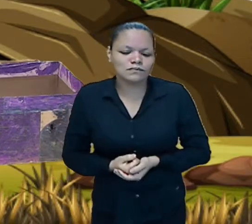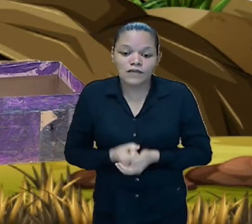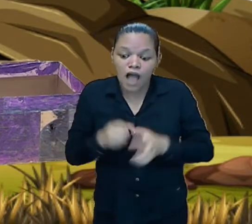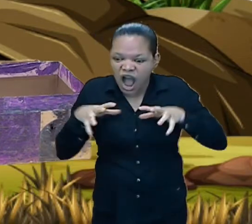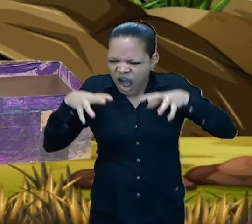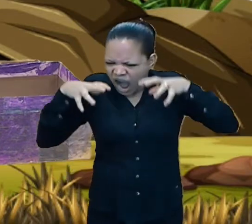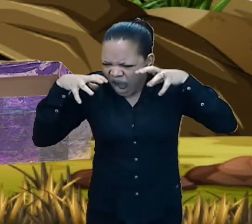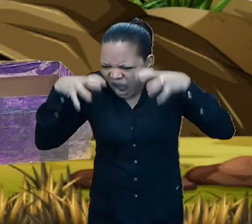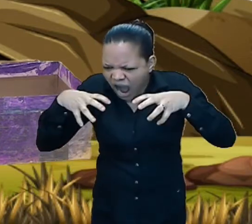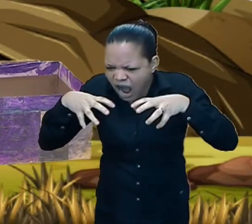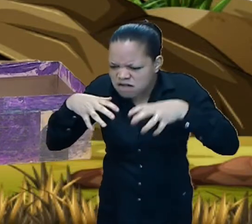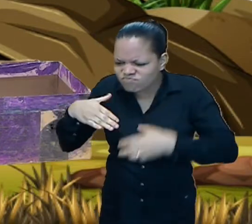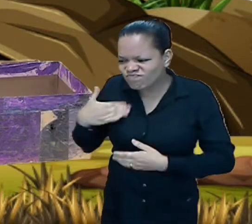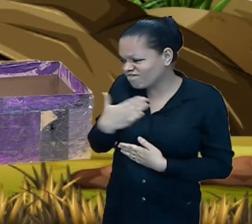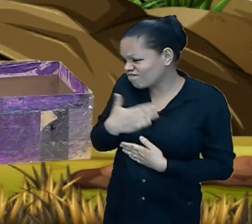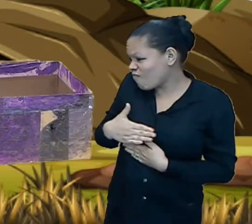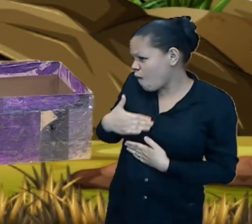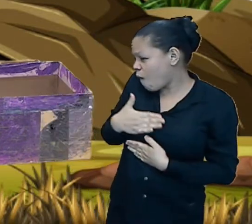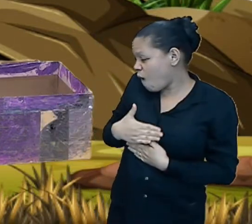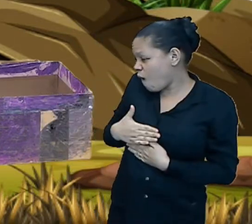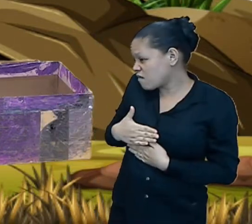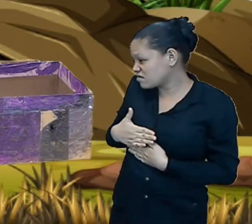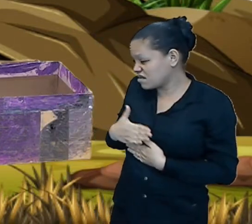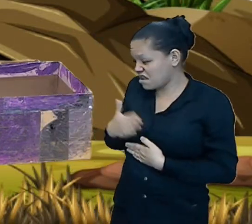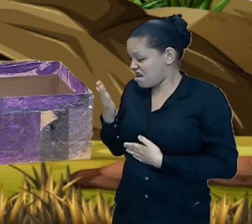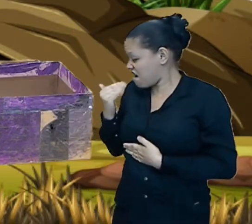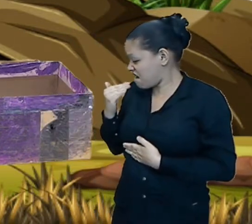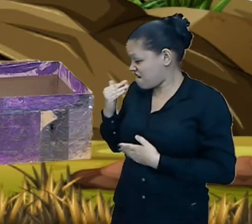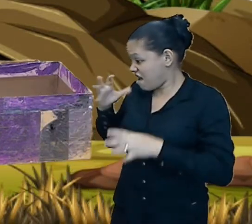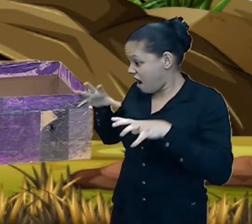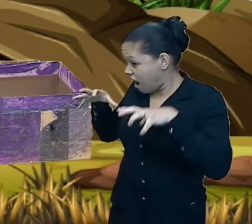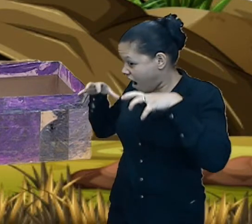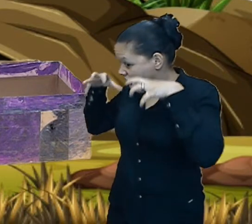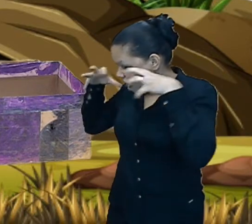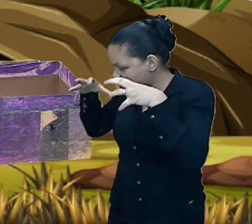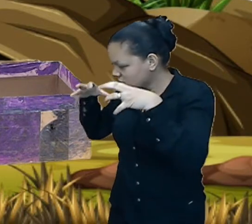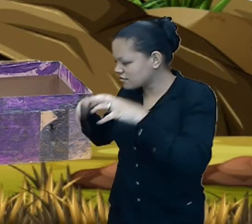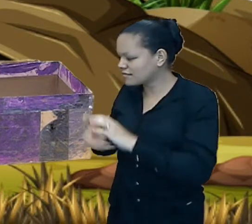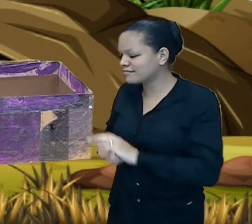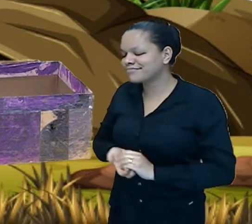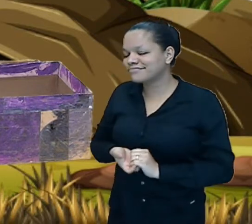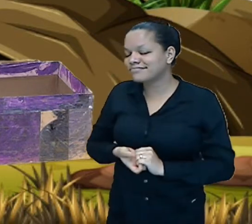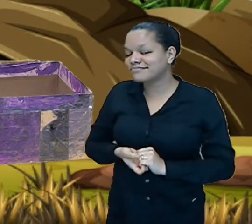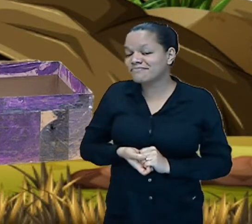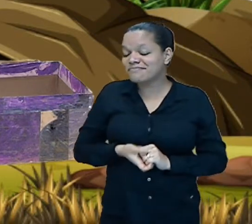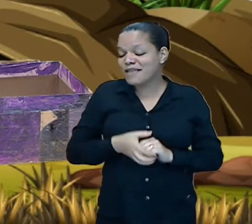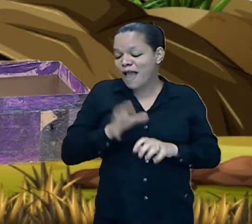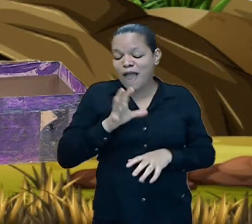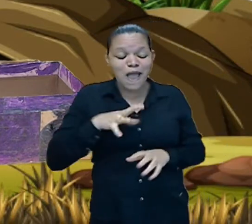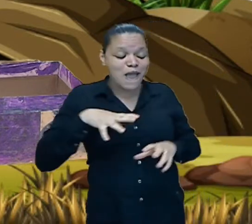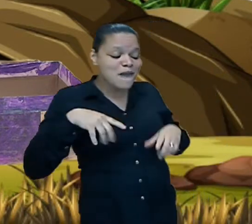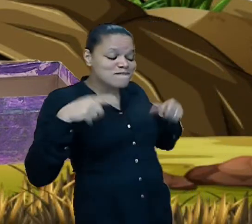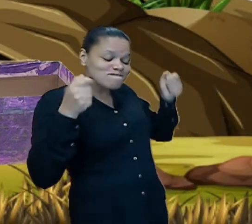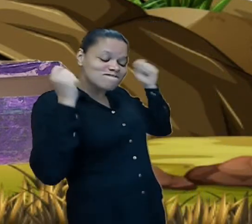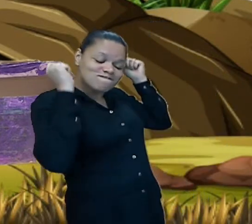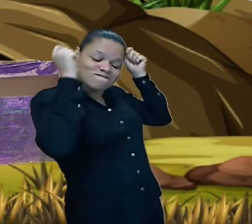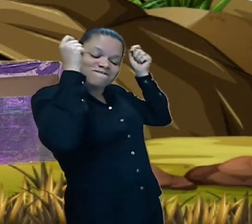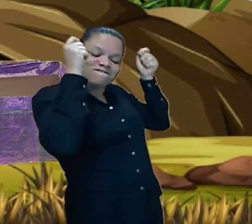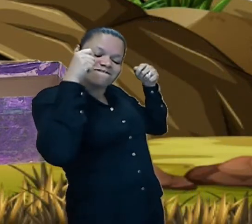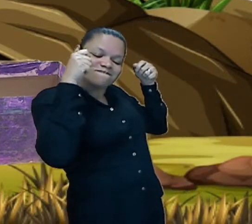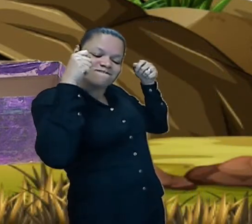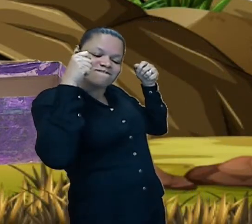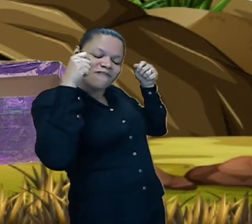uma princesa que não quer ser devorada então você me libera está tudo